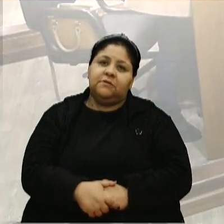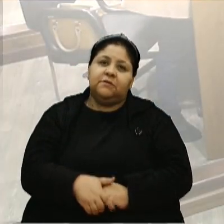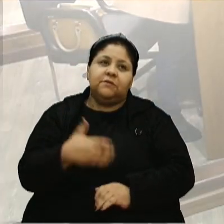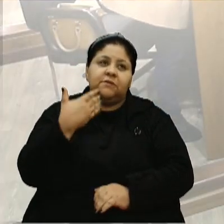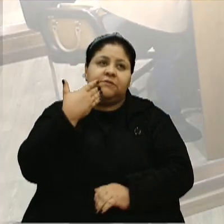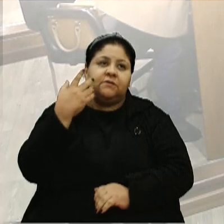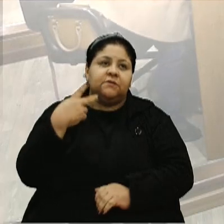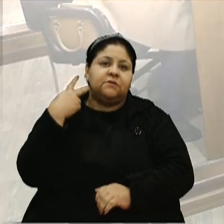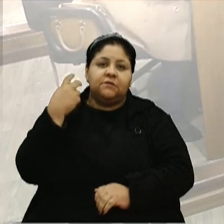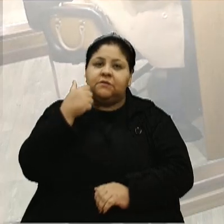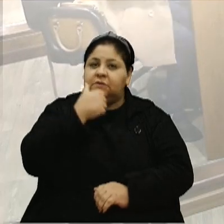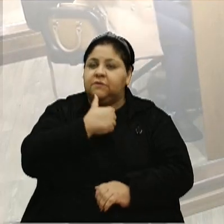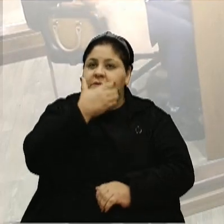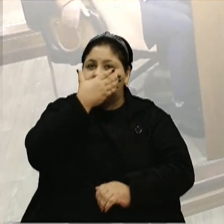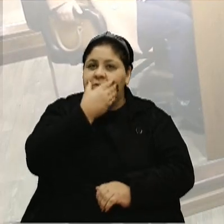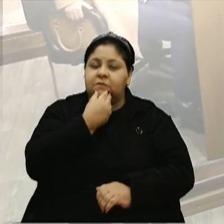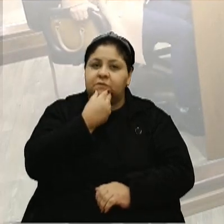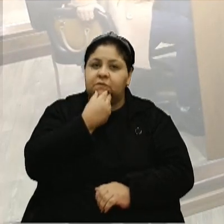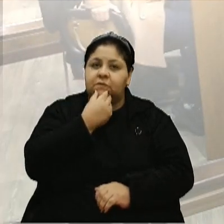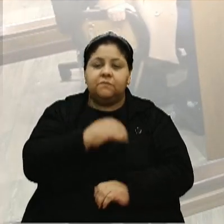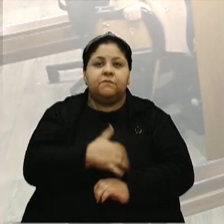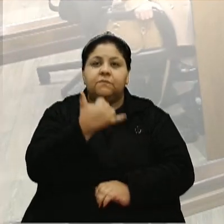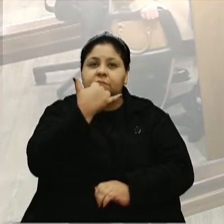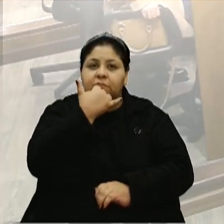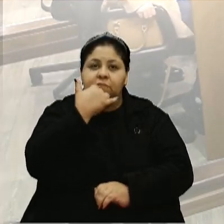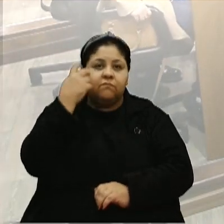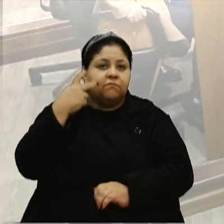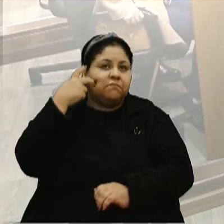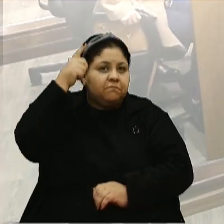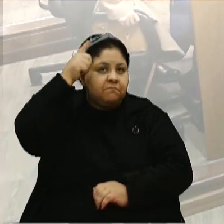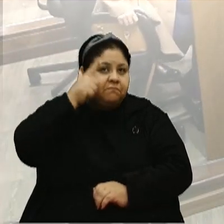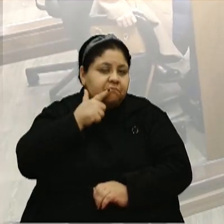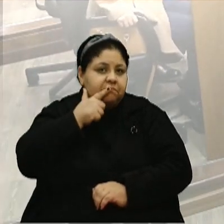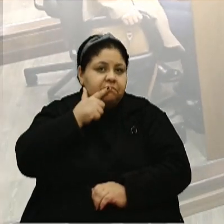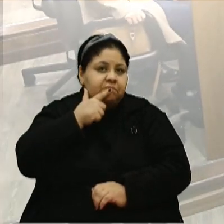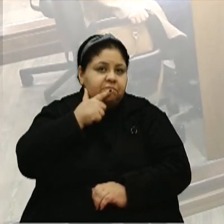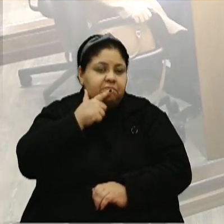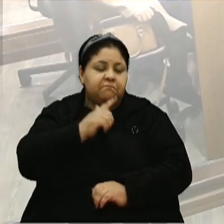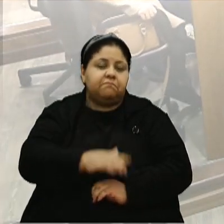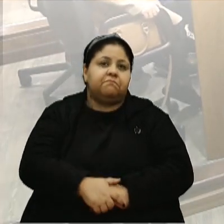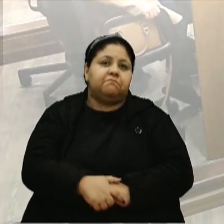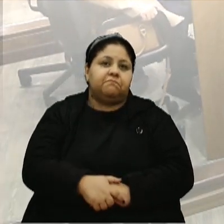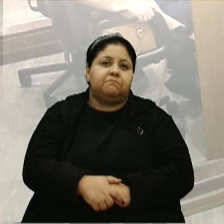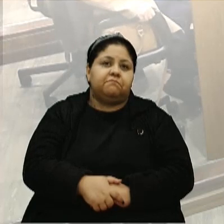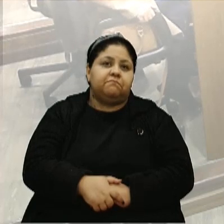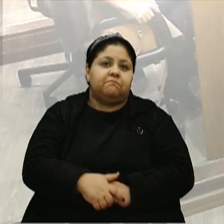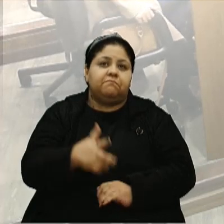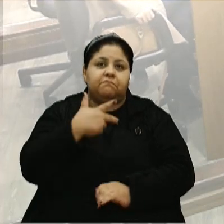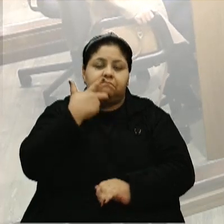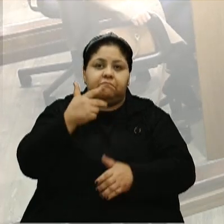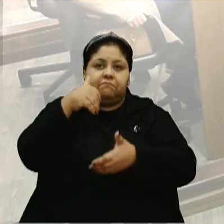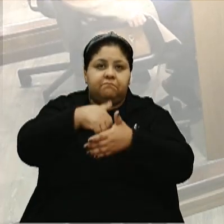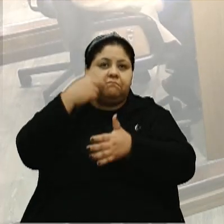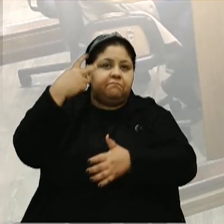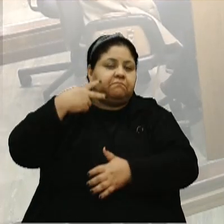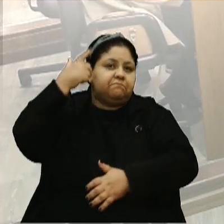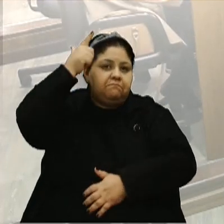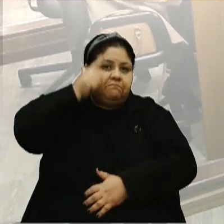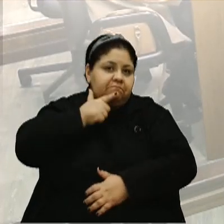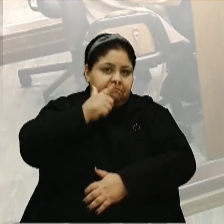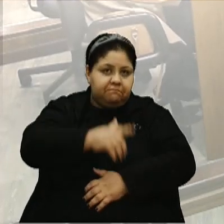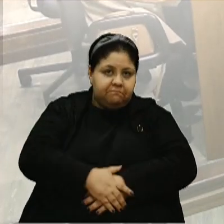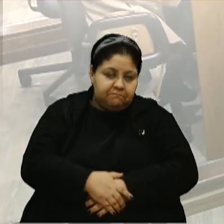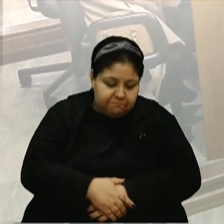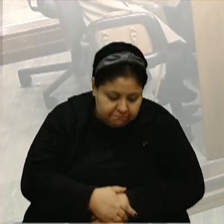Solicito às vereadoras... Perdão, Lucas Carenhato, desculpa, vereador, não tinha lhe ouvido. Então, em declaração de voto, vereador Lucas Carenhato.